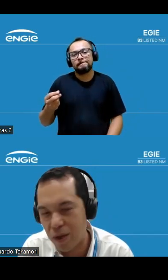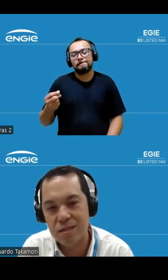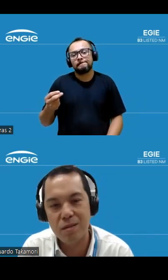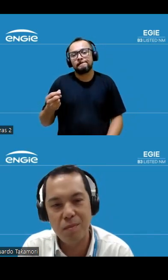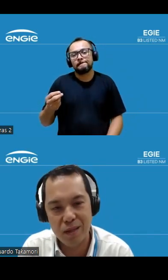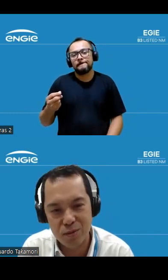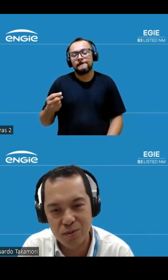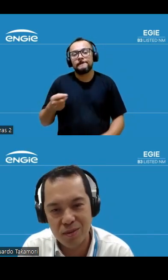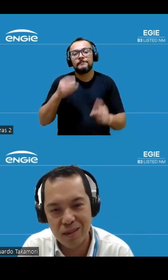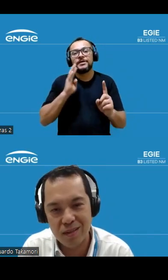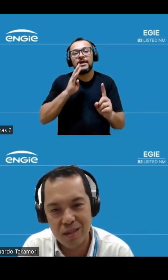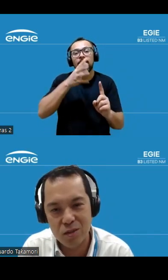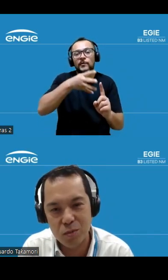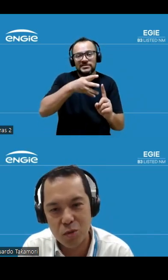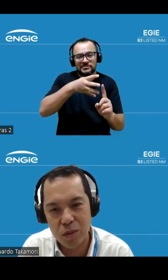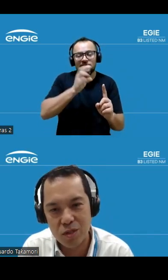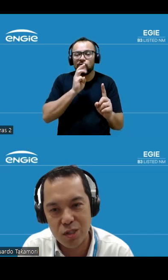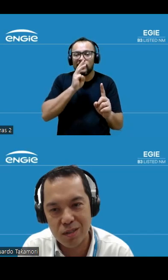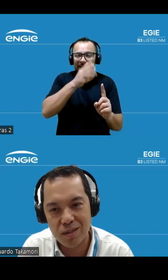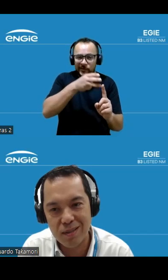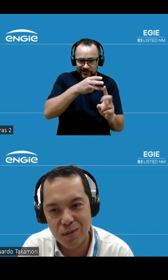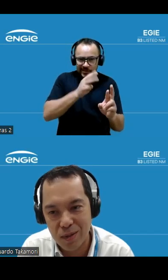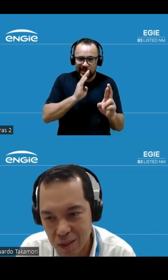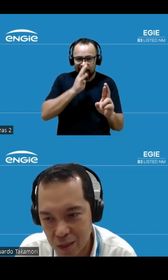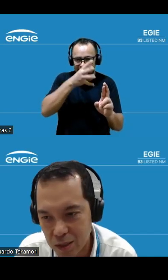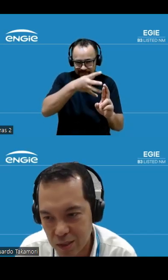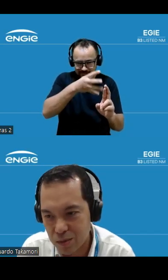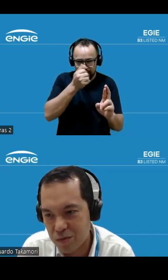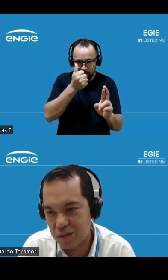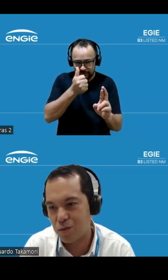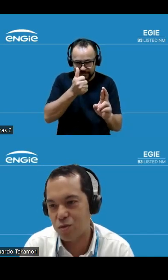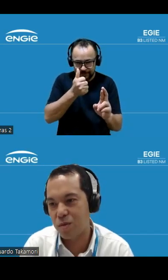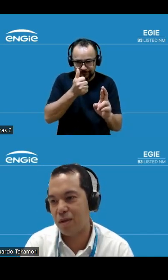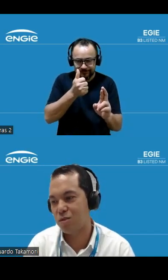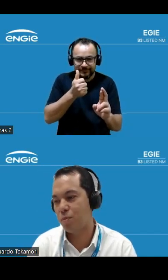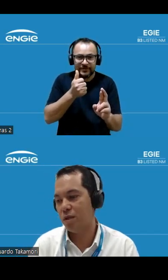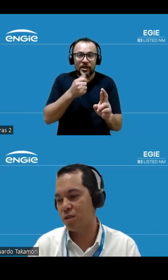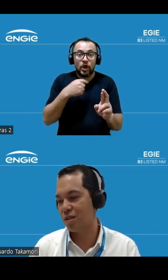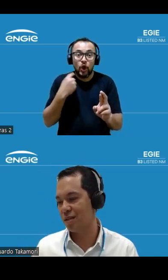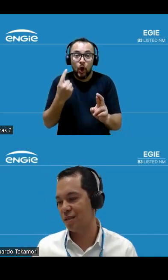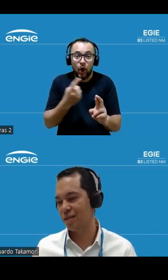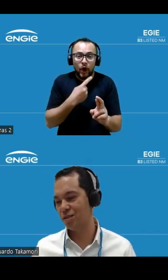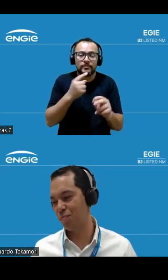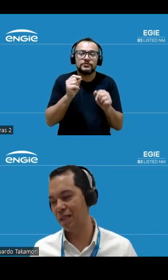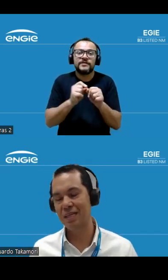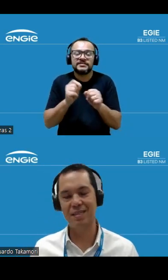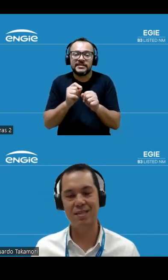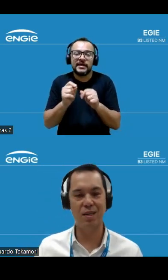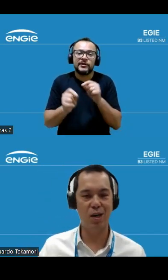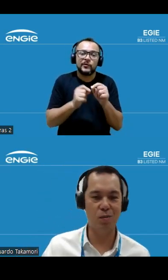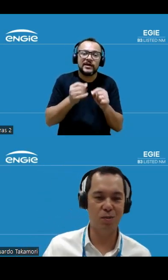de reconhecimento tem sido muito bem sucedida. Então, a gente não está fazendo só apenas uma política de